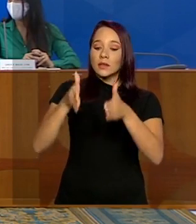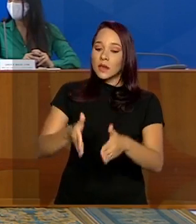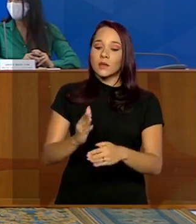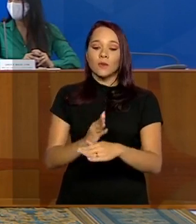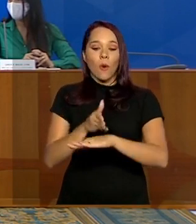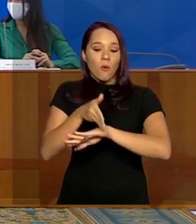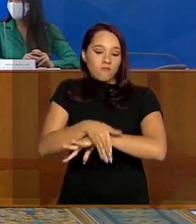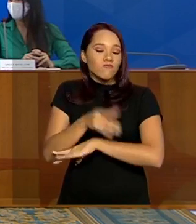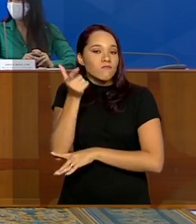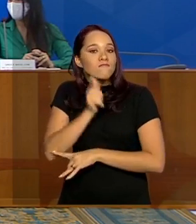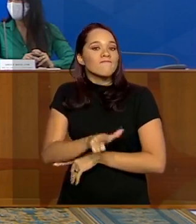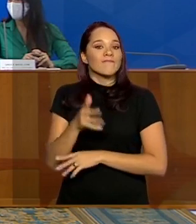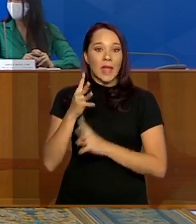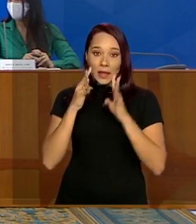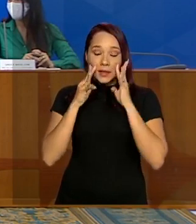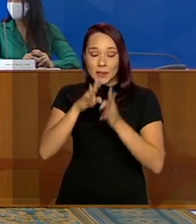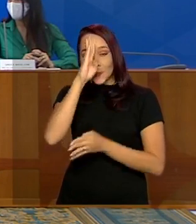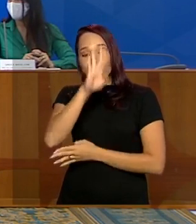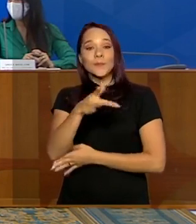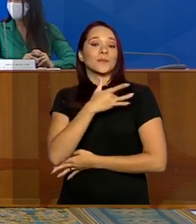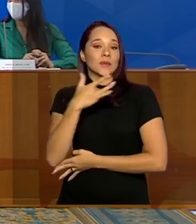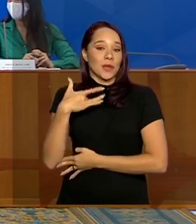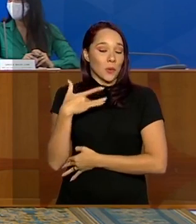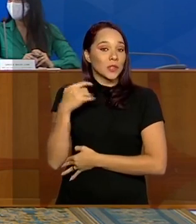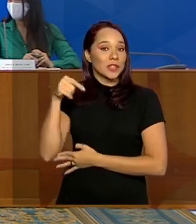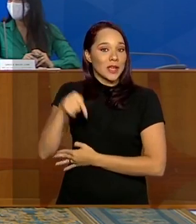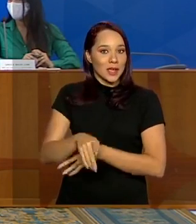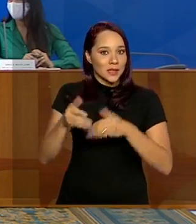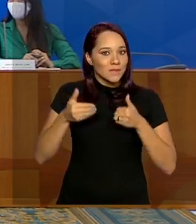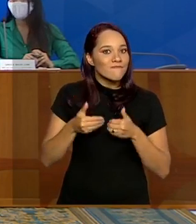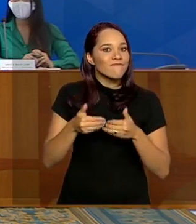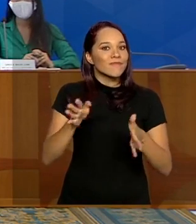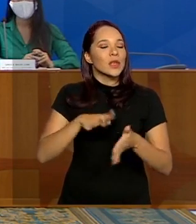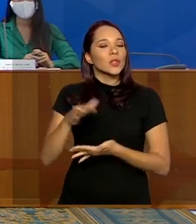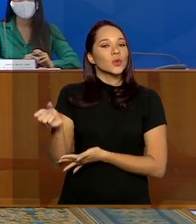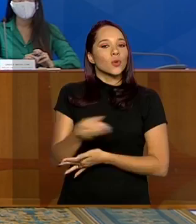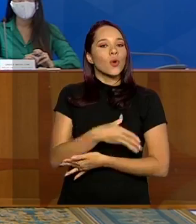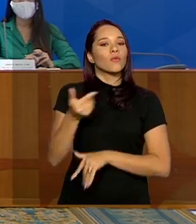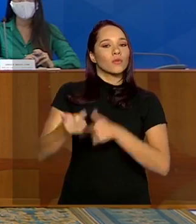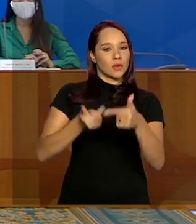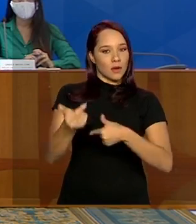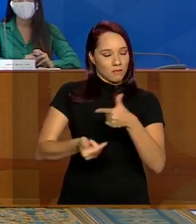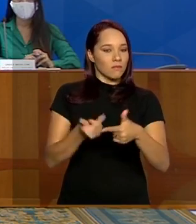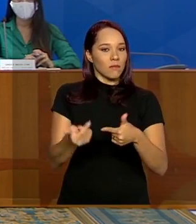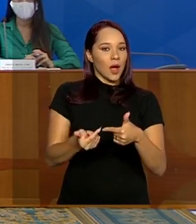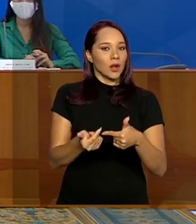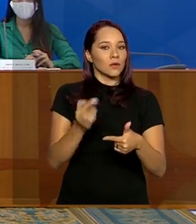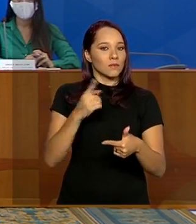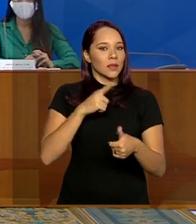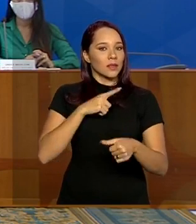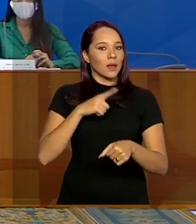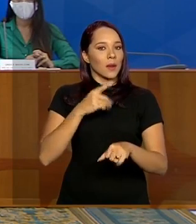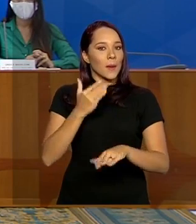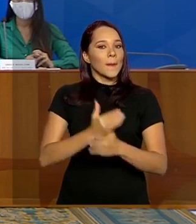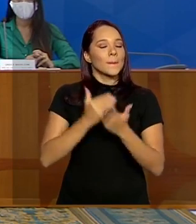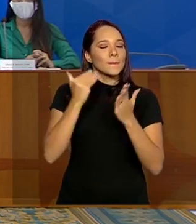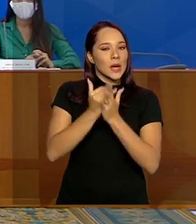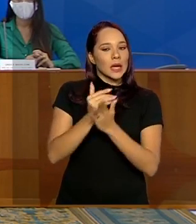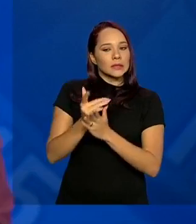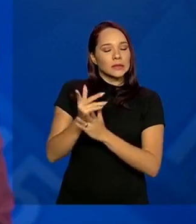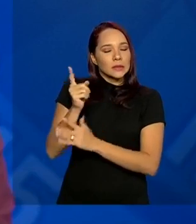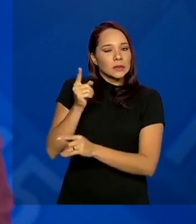primária à saúde. Então, esse lançamento traz novos serviços para reforçar a identificação e o